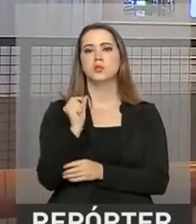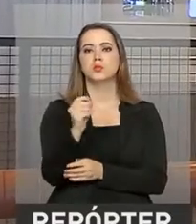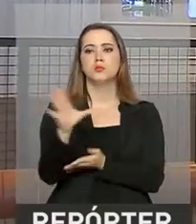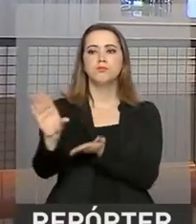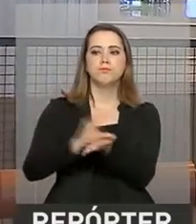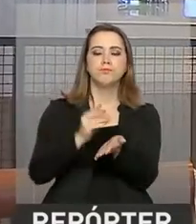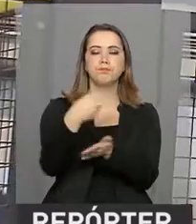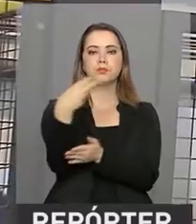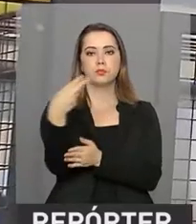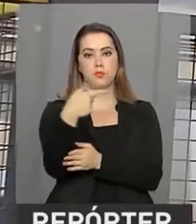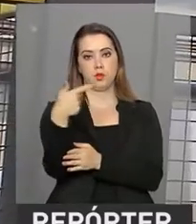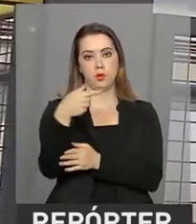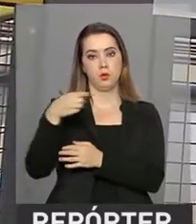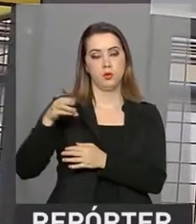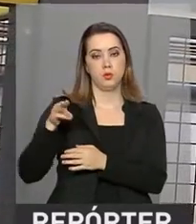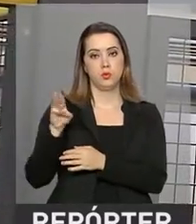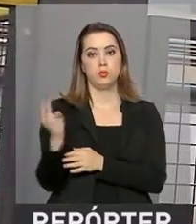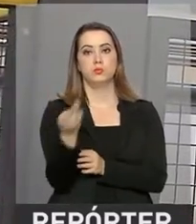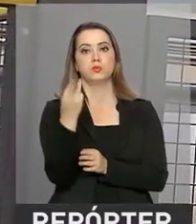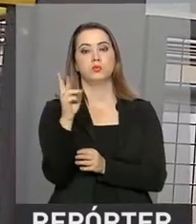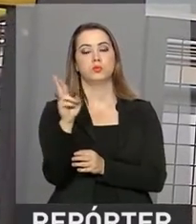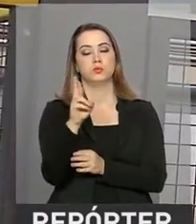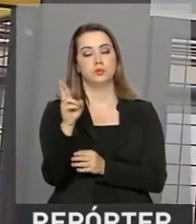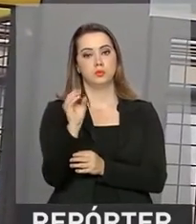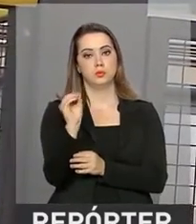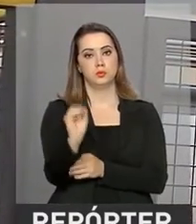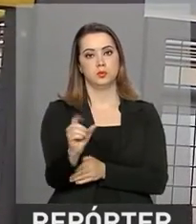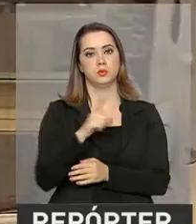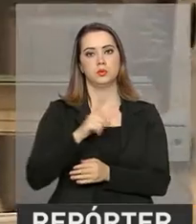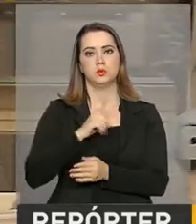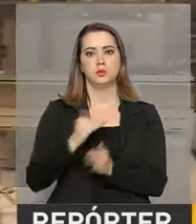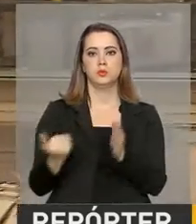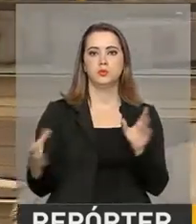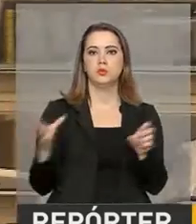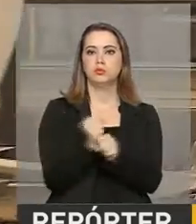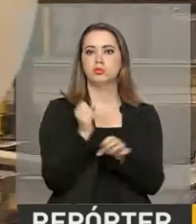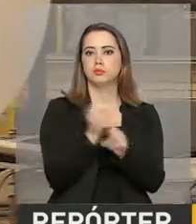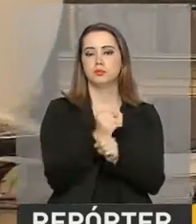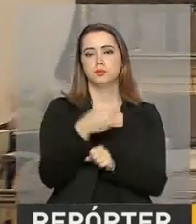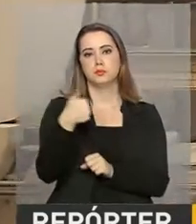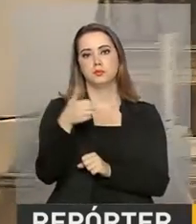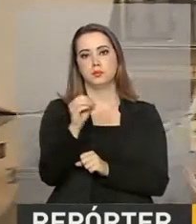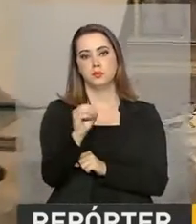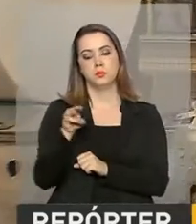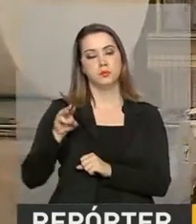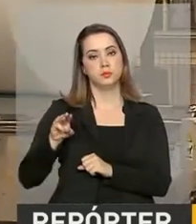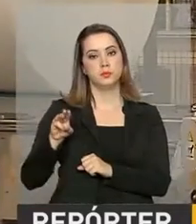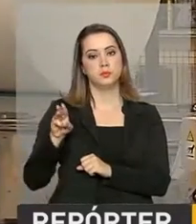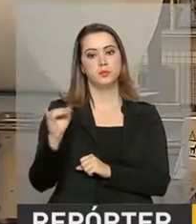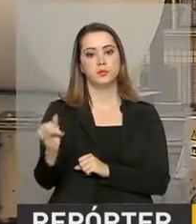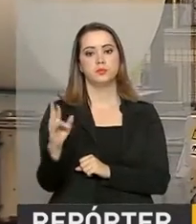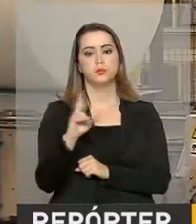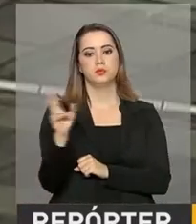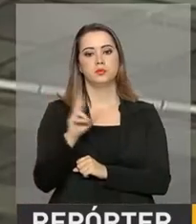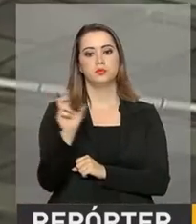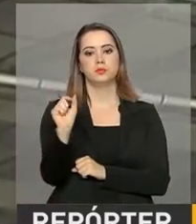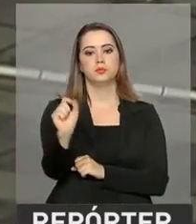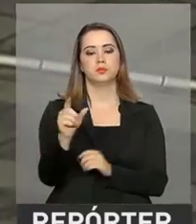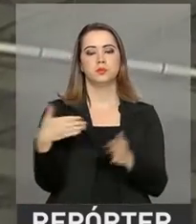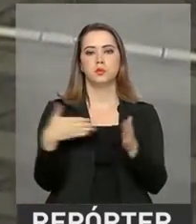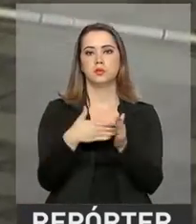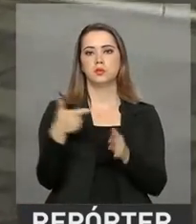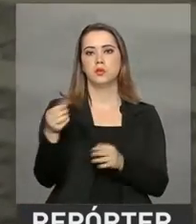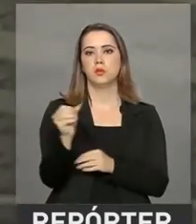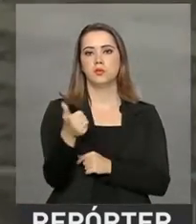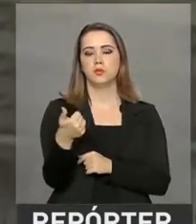e R$ 300 milhões para somar um total de R$ bilhões com prazo prorrogado para o final de 2017. As